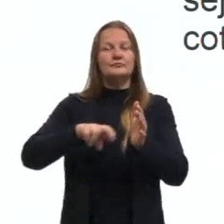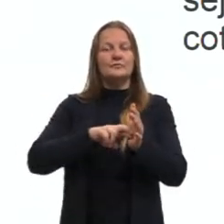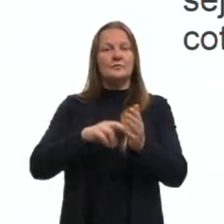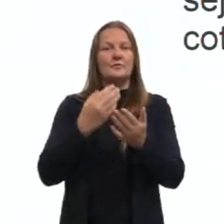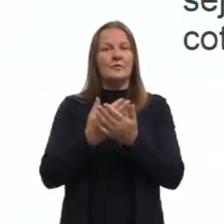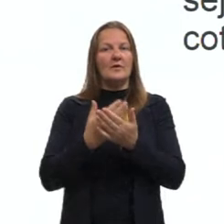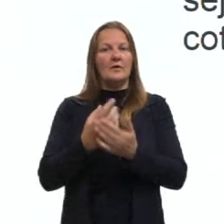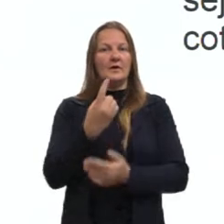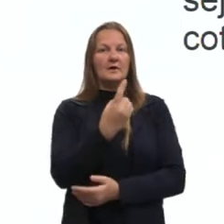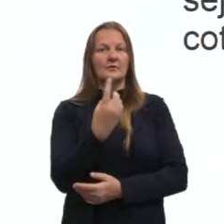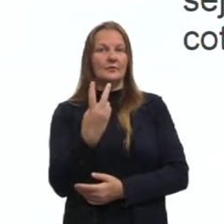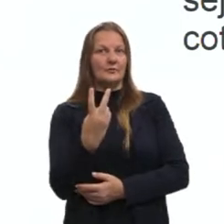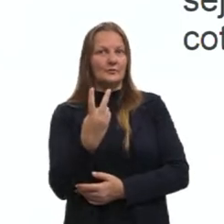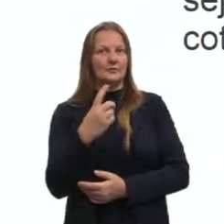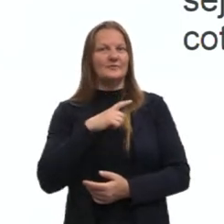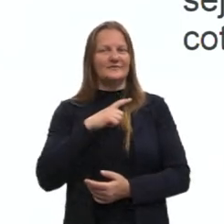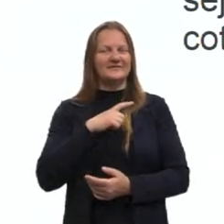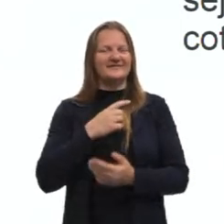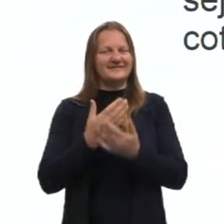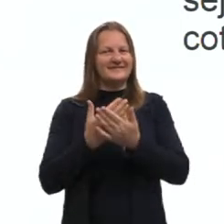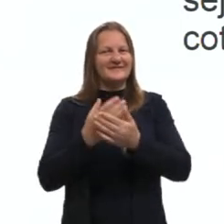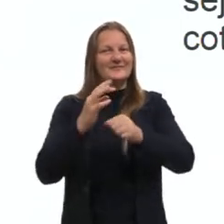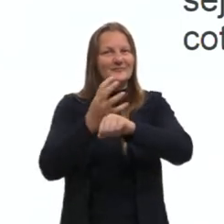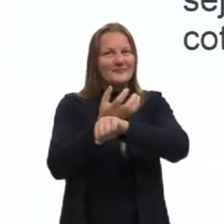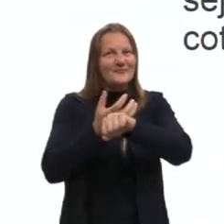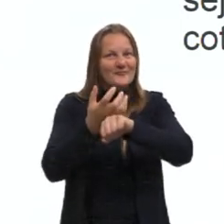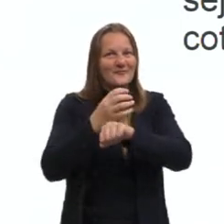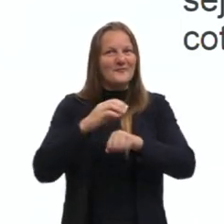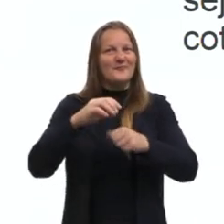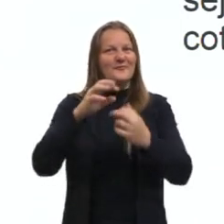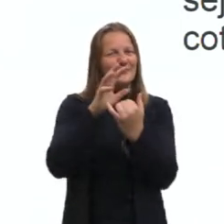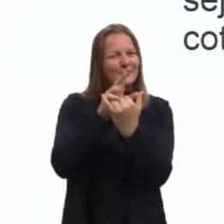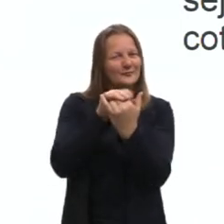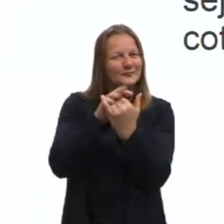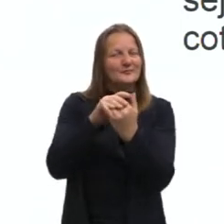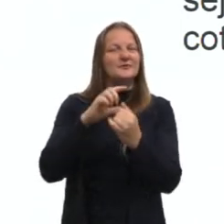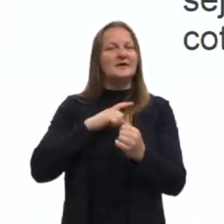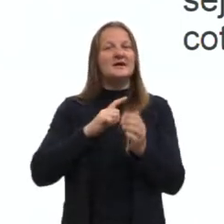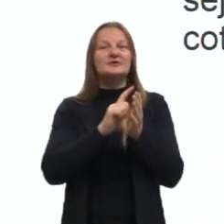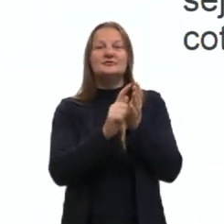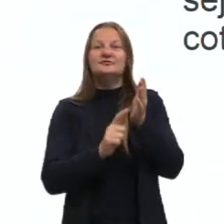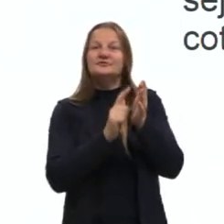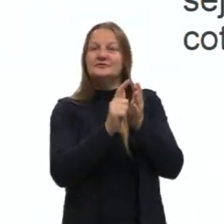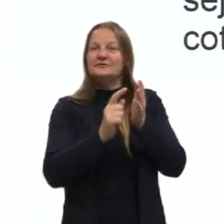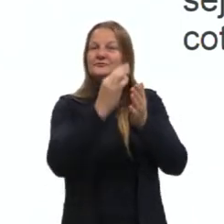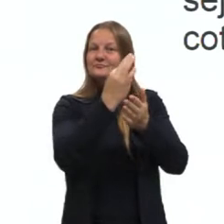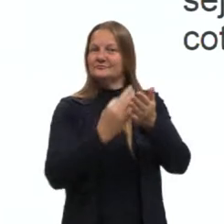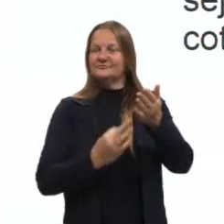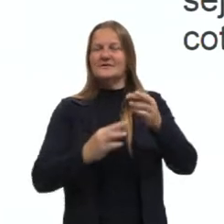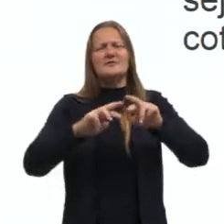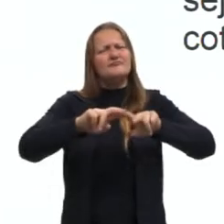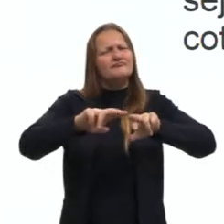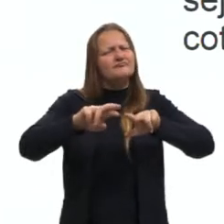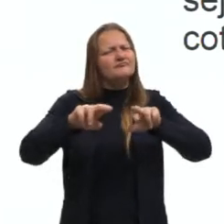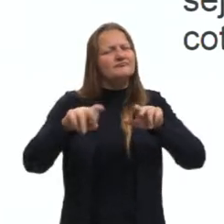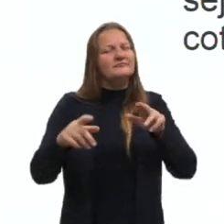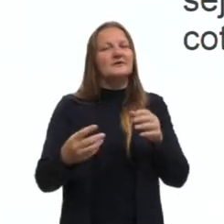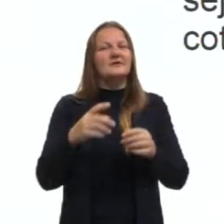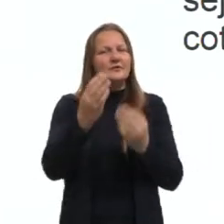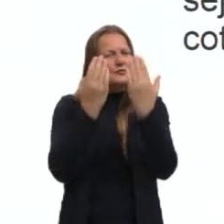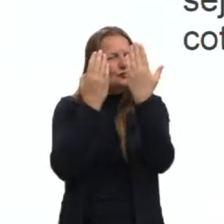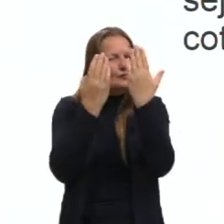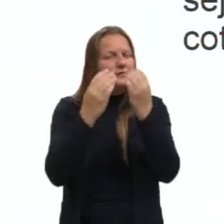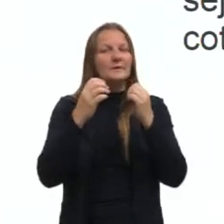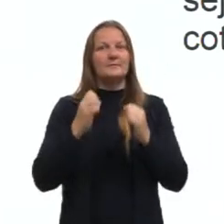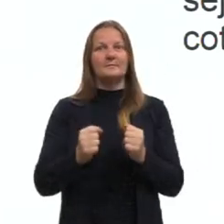nossa aula 12, a gente tem uma aula especial sobre gêneros textuais. Se vocês têm dúvidas, vocês